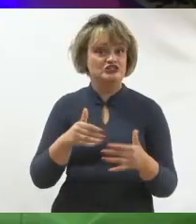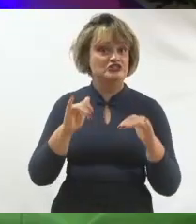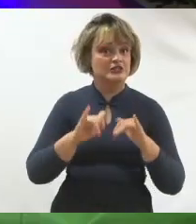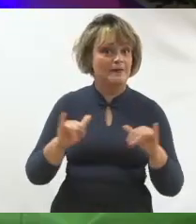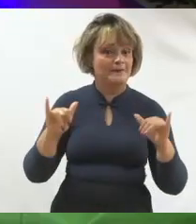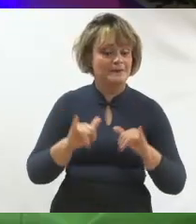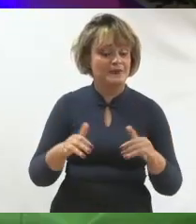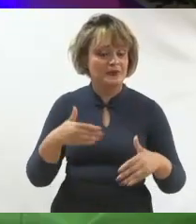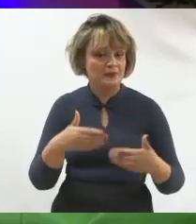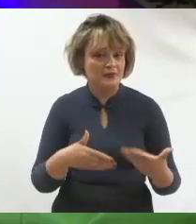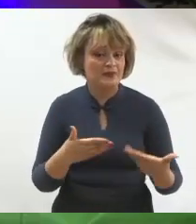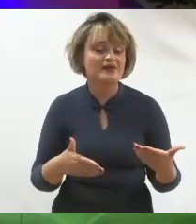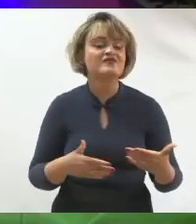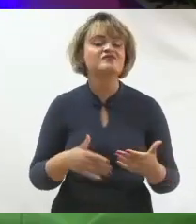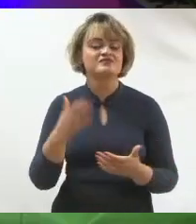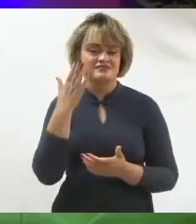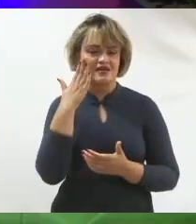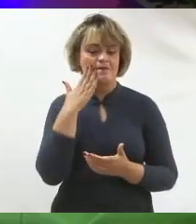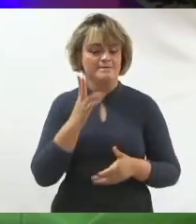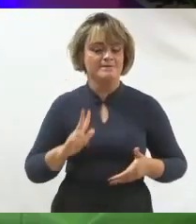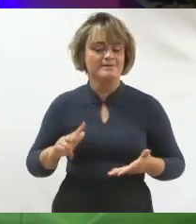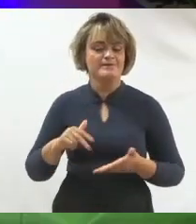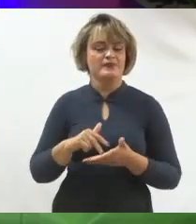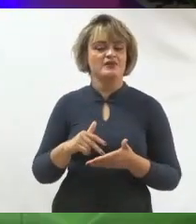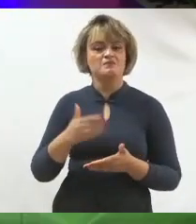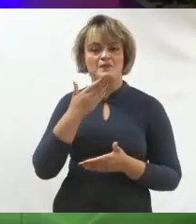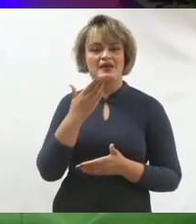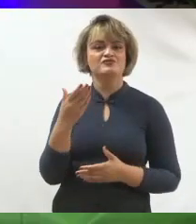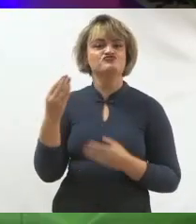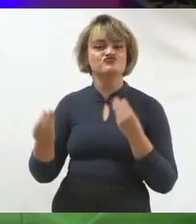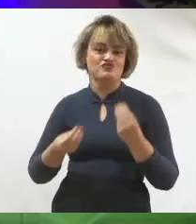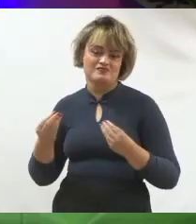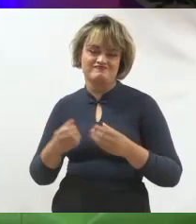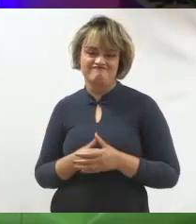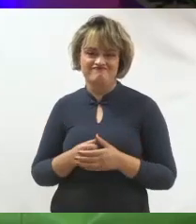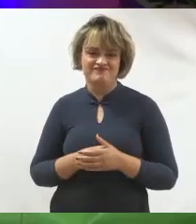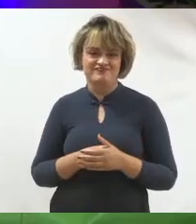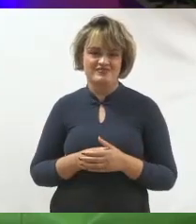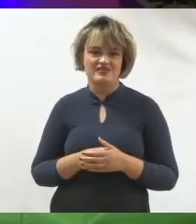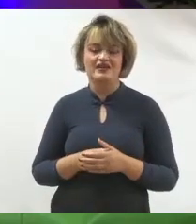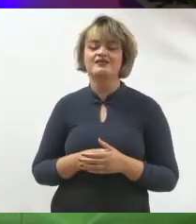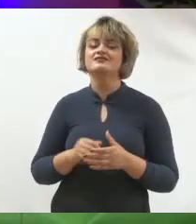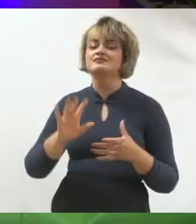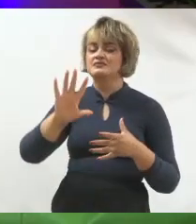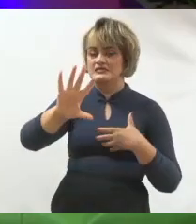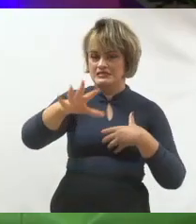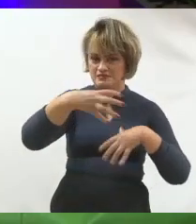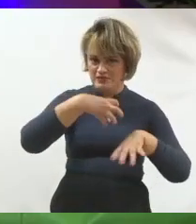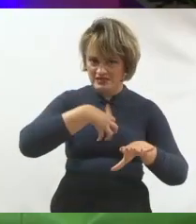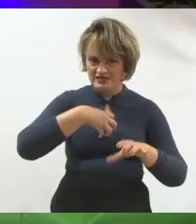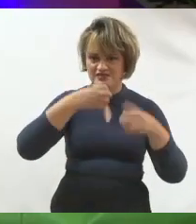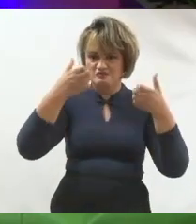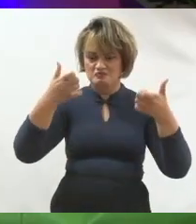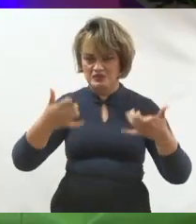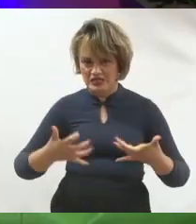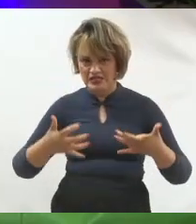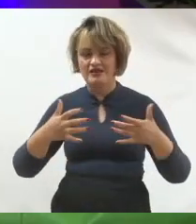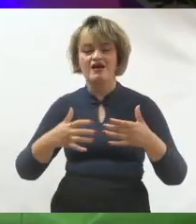a campanha em andamento, você já sabe como posicionar o seu conteúdo. Sensibilize com o conteúdo.